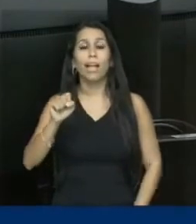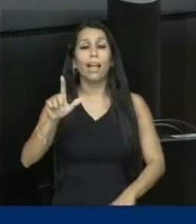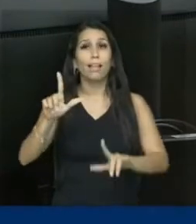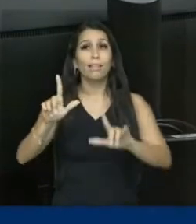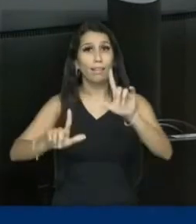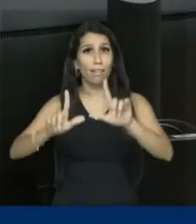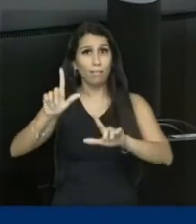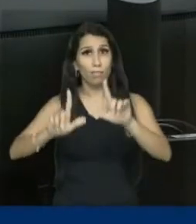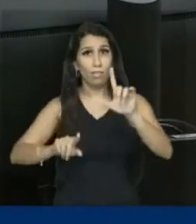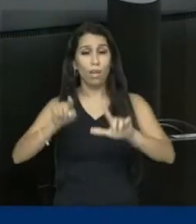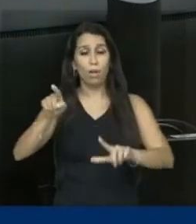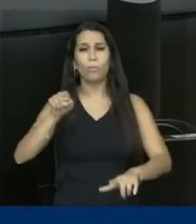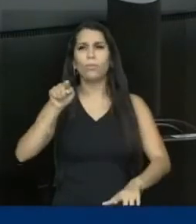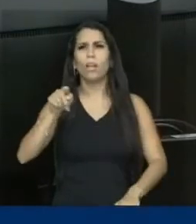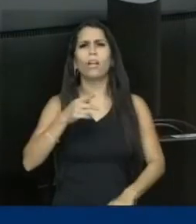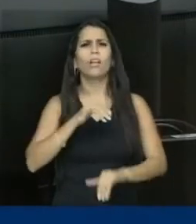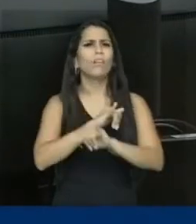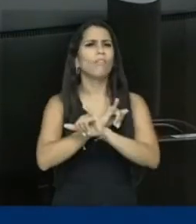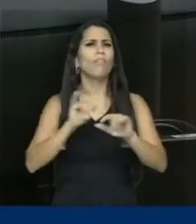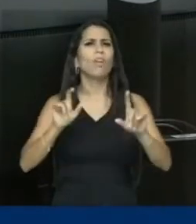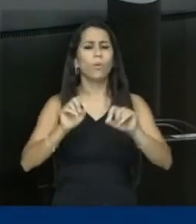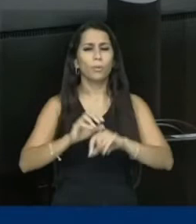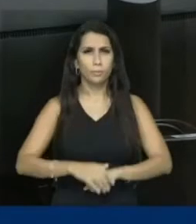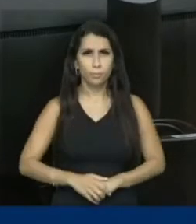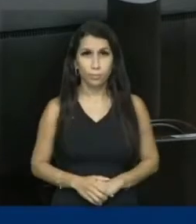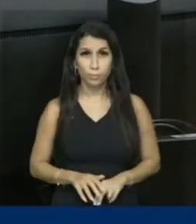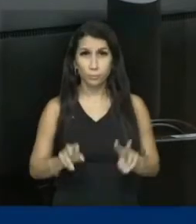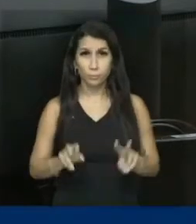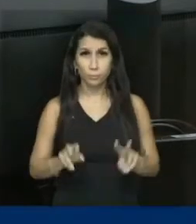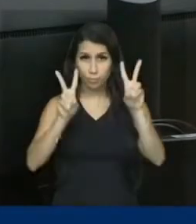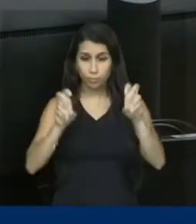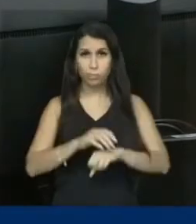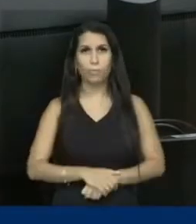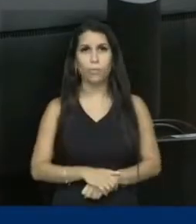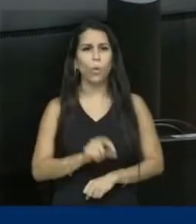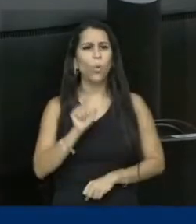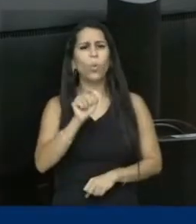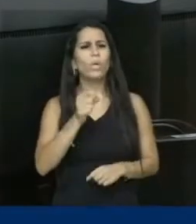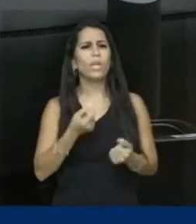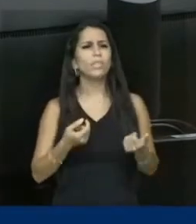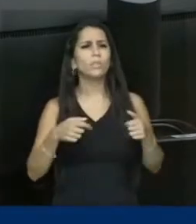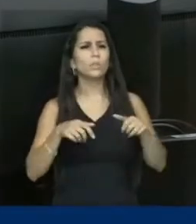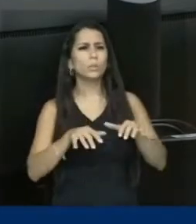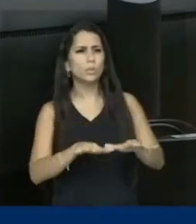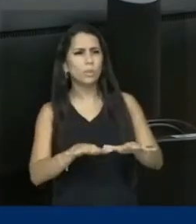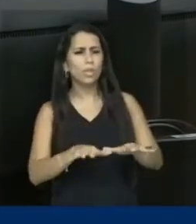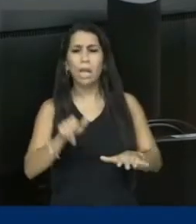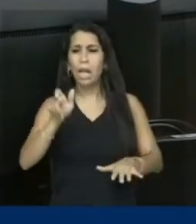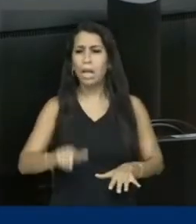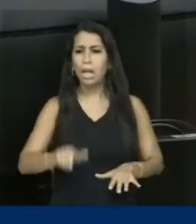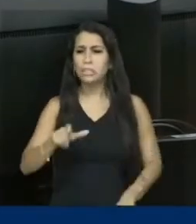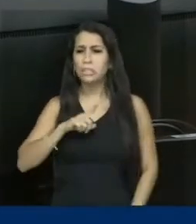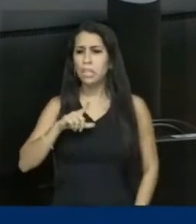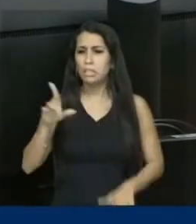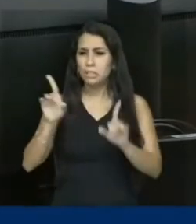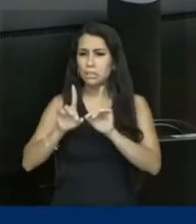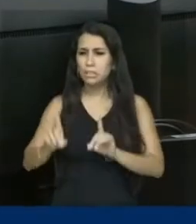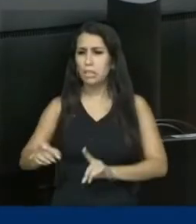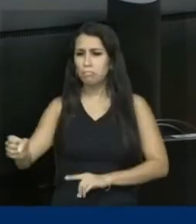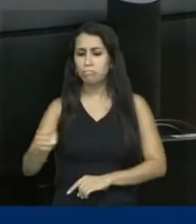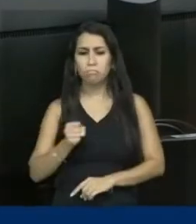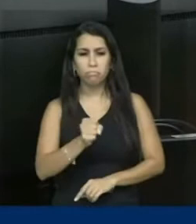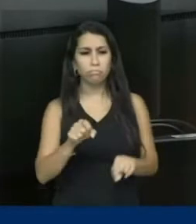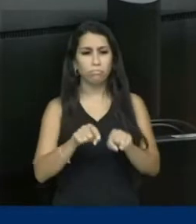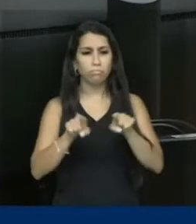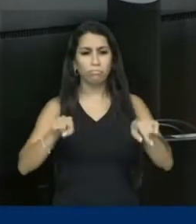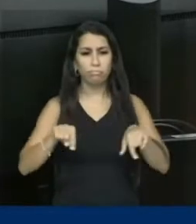pública de televisão, declarou que, entre aspas, o que é inclusivismo. A criança com deficiência é colocada dentro de uma